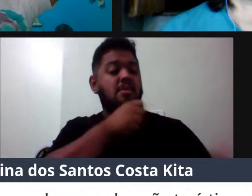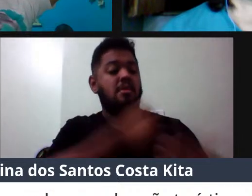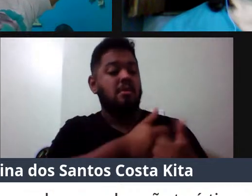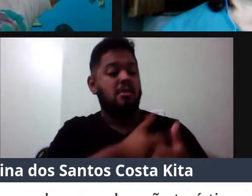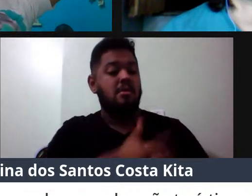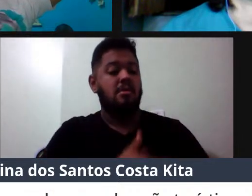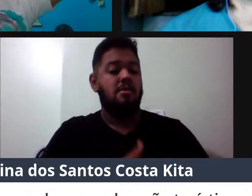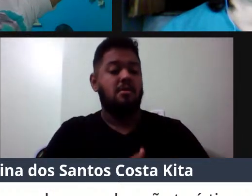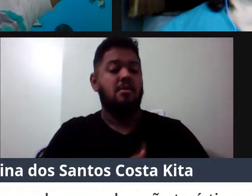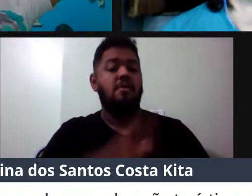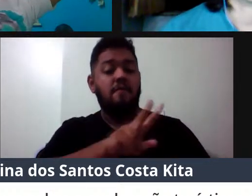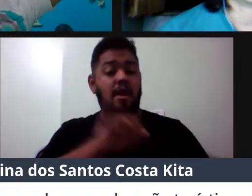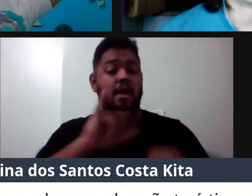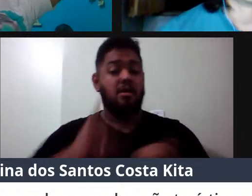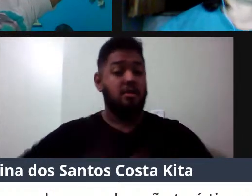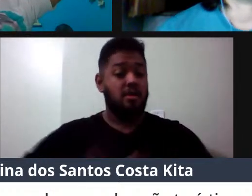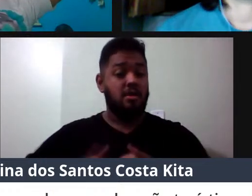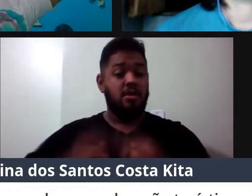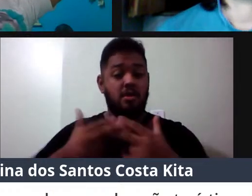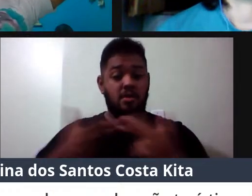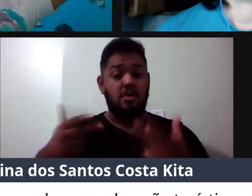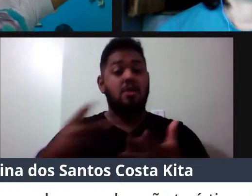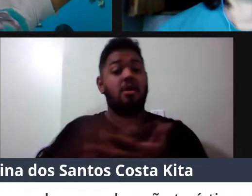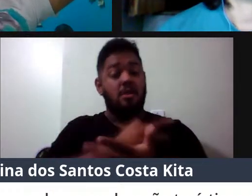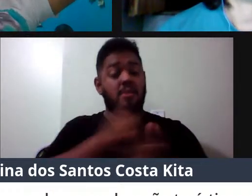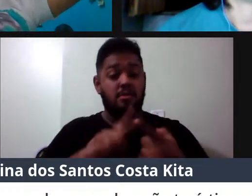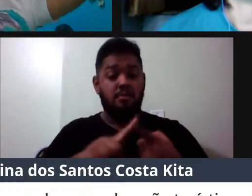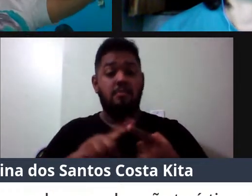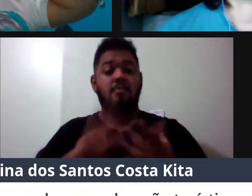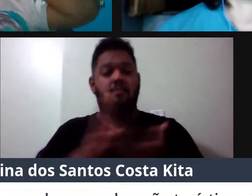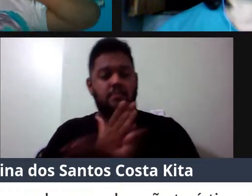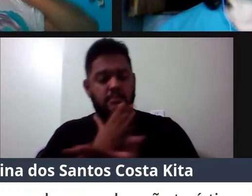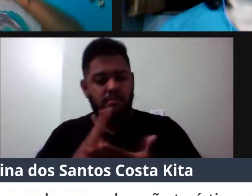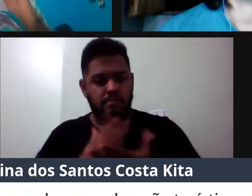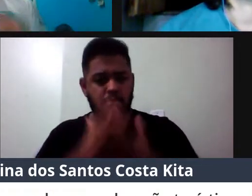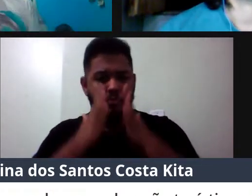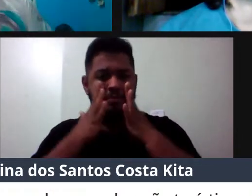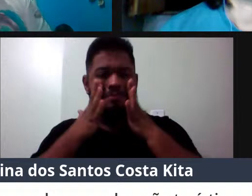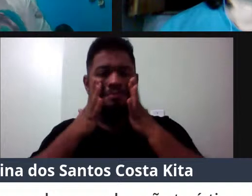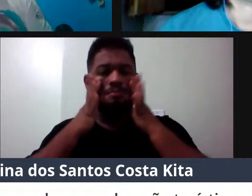retaliações também, né, como já aconteceu com três aí, só desse grupo de Mocajú.